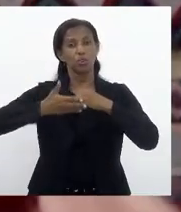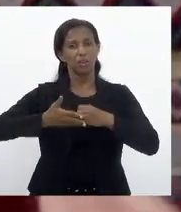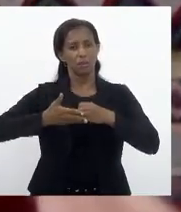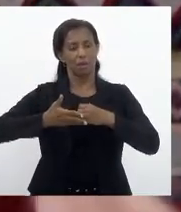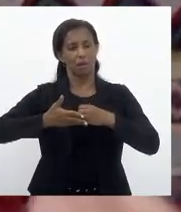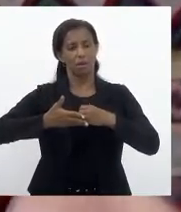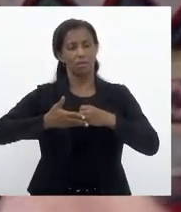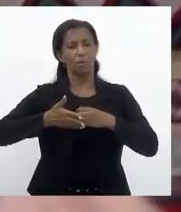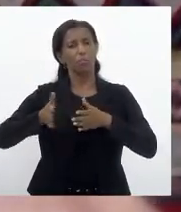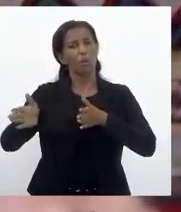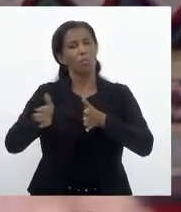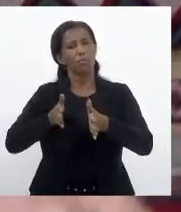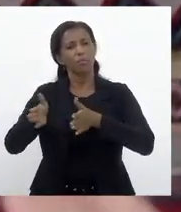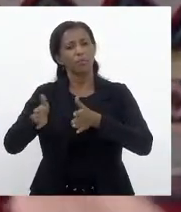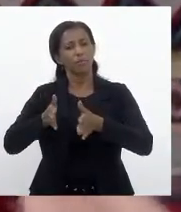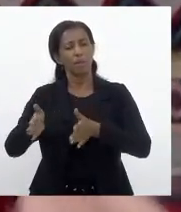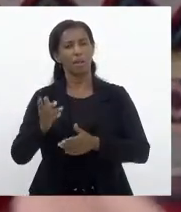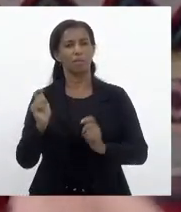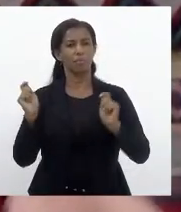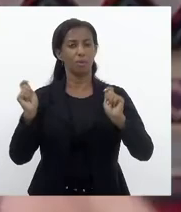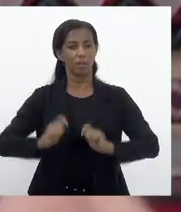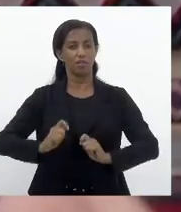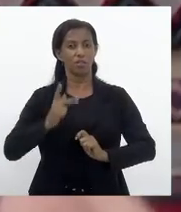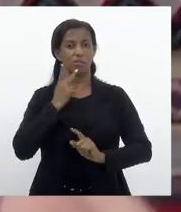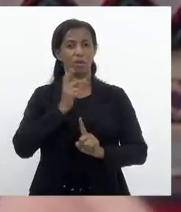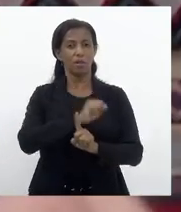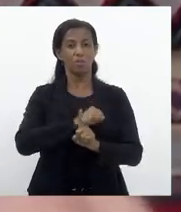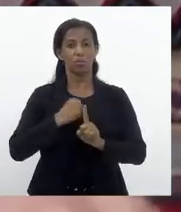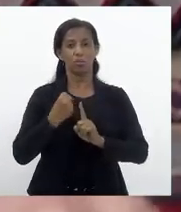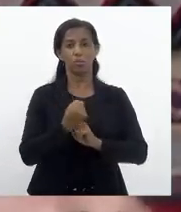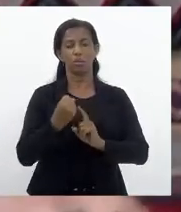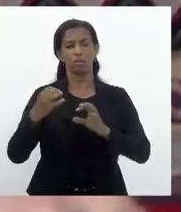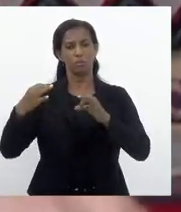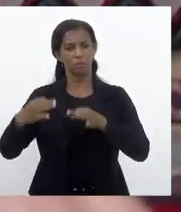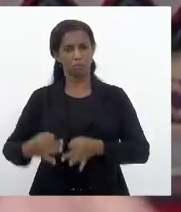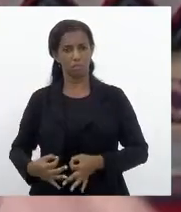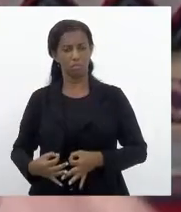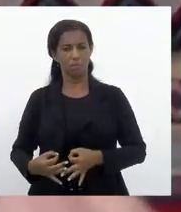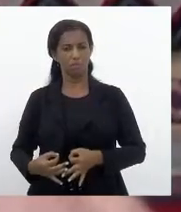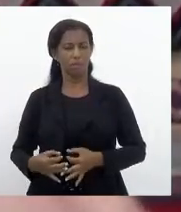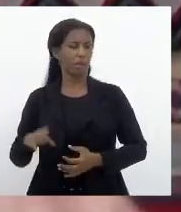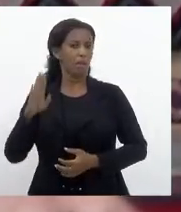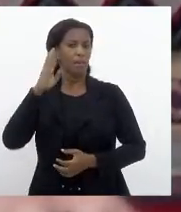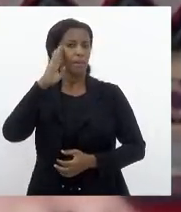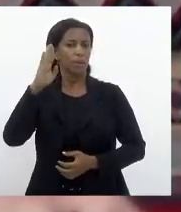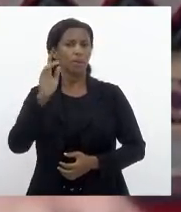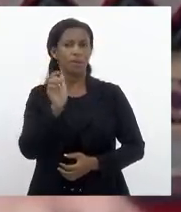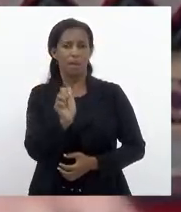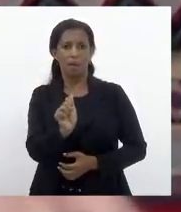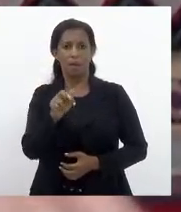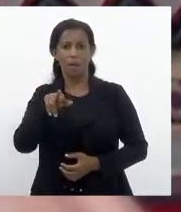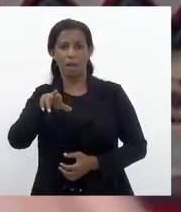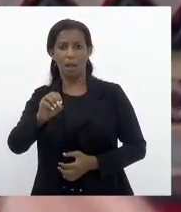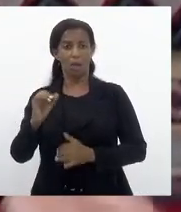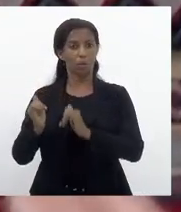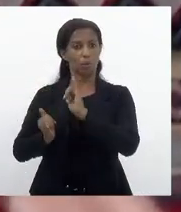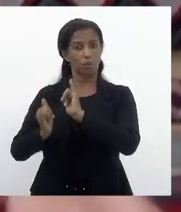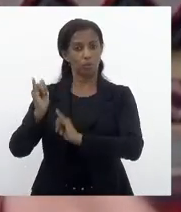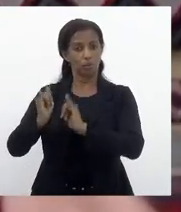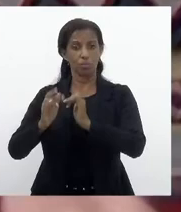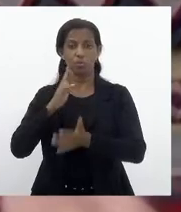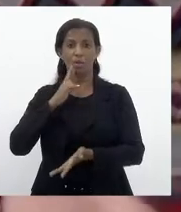economicamente viável e o que a gente chama de socialmente justo. Priorizar a agroindústria familiar, reconhecer